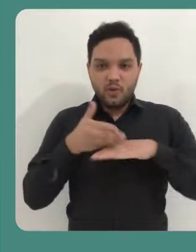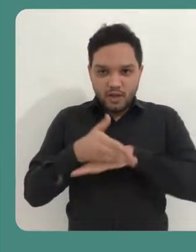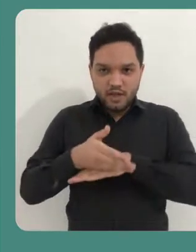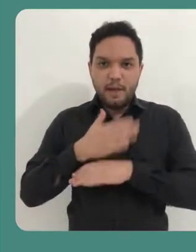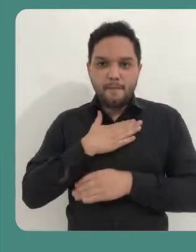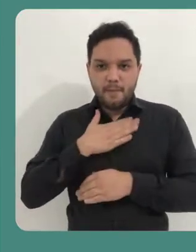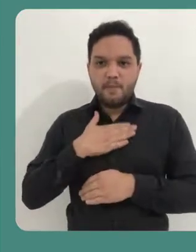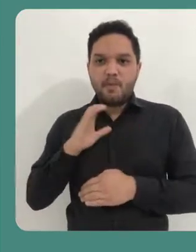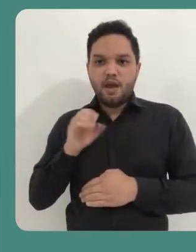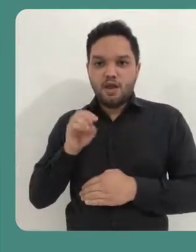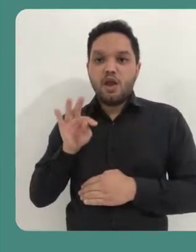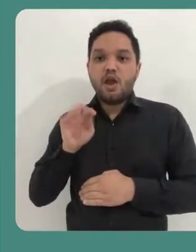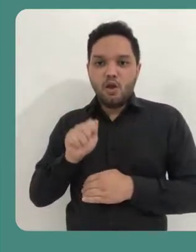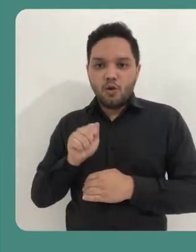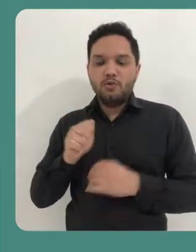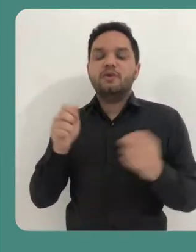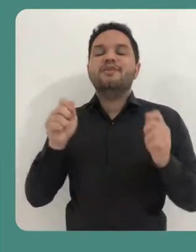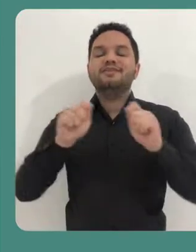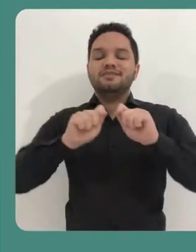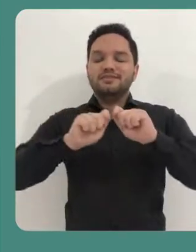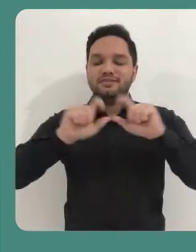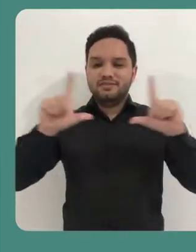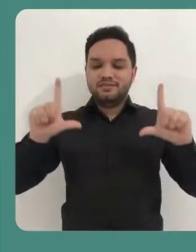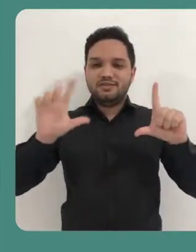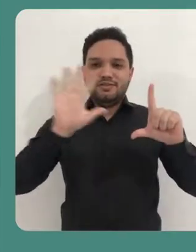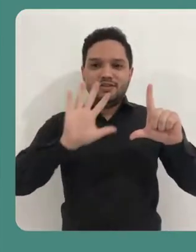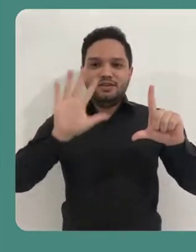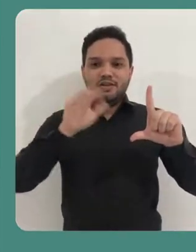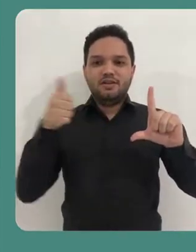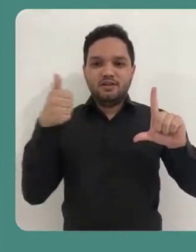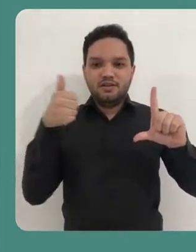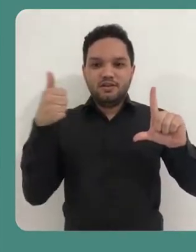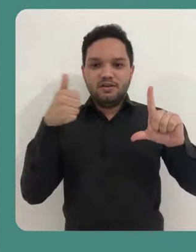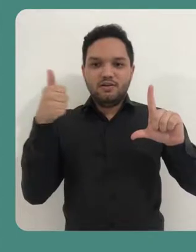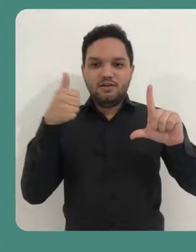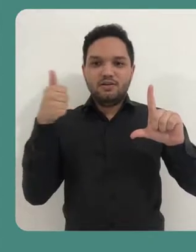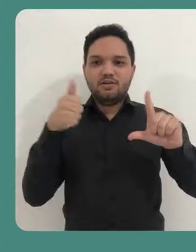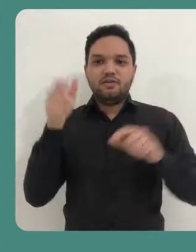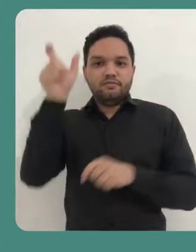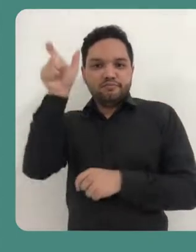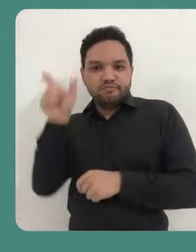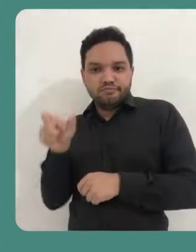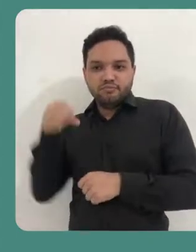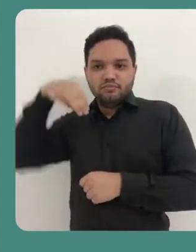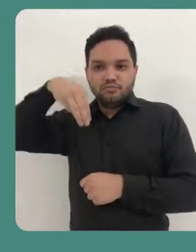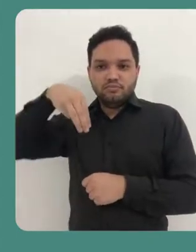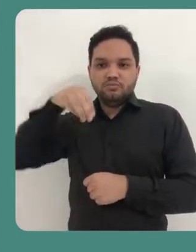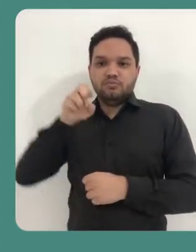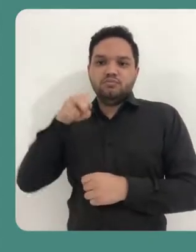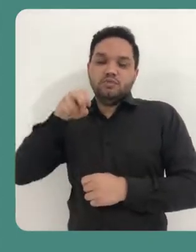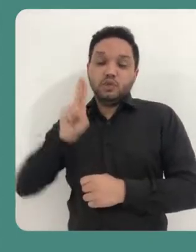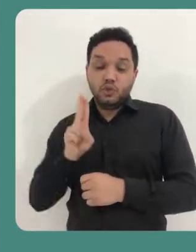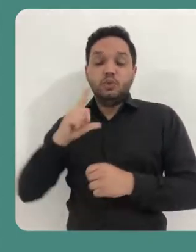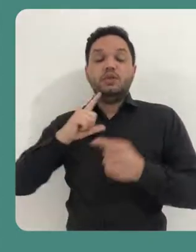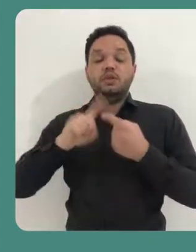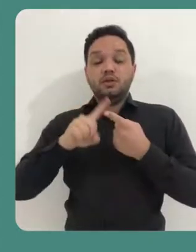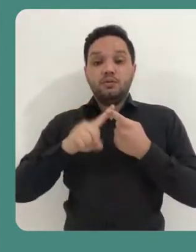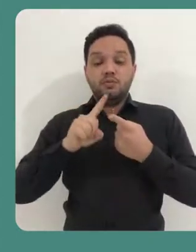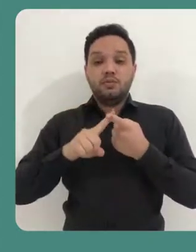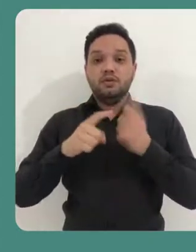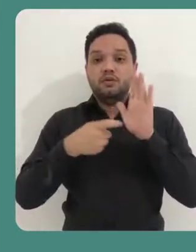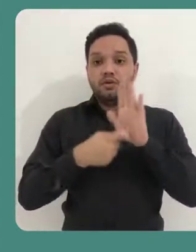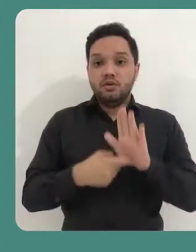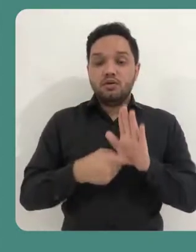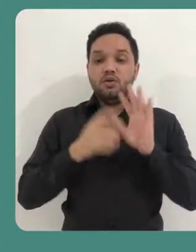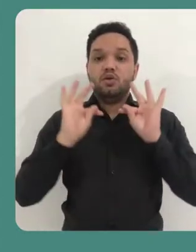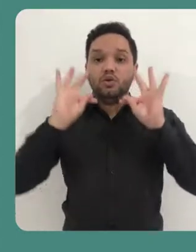Essa, então, é a minha conta no GitMind. Vai aparecer, então, aqui uma tela inicial com os menus vinculados à sua conta,